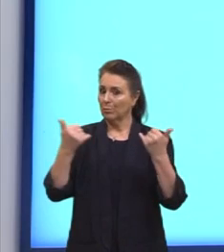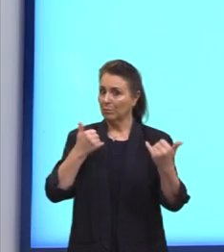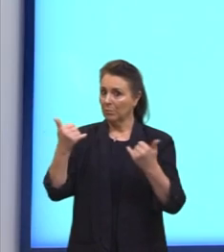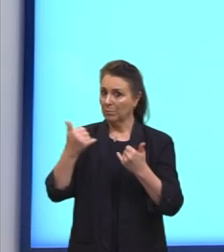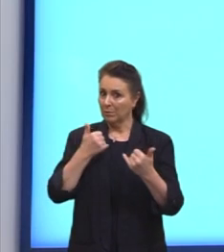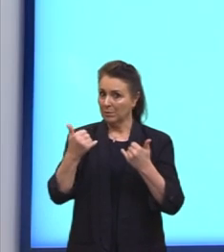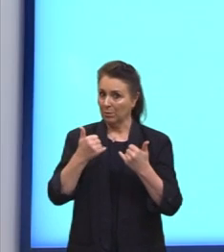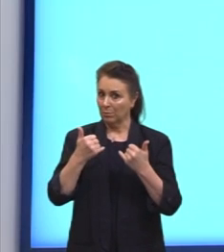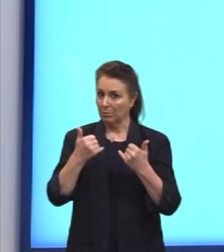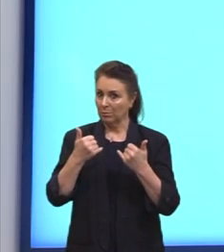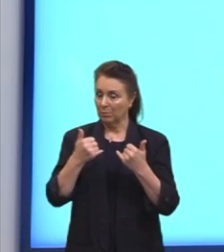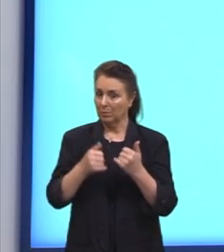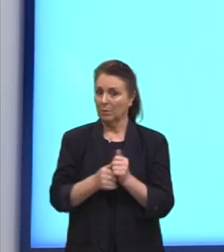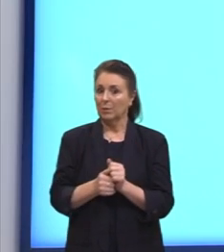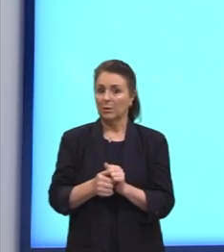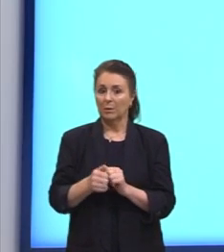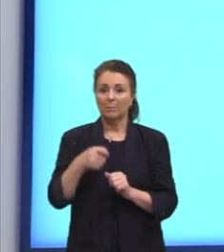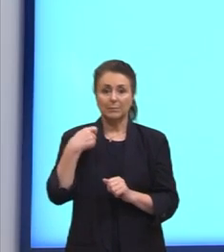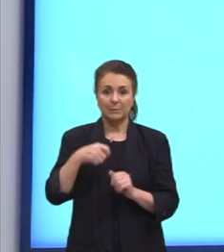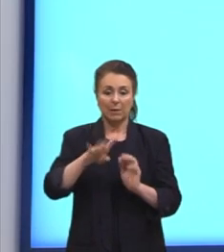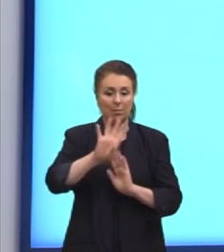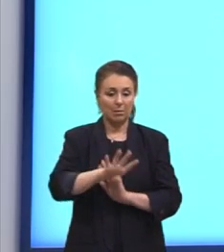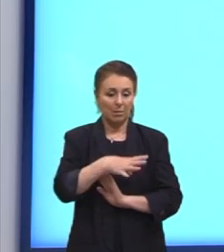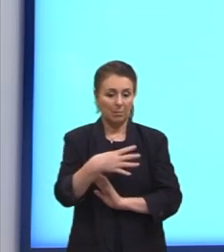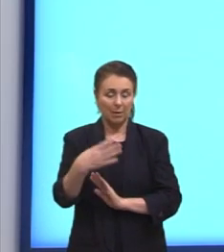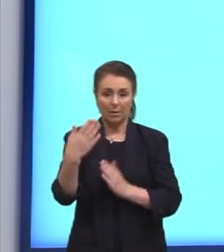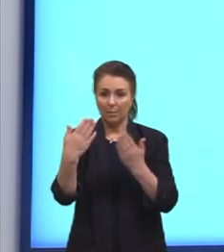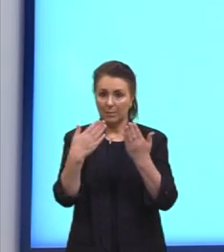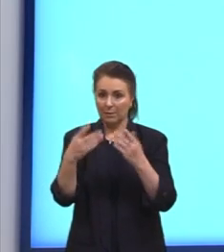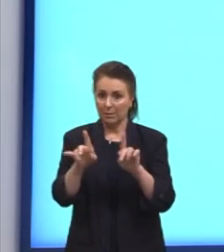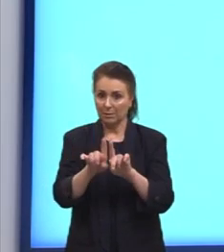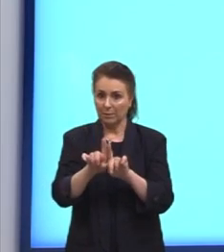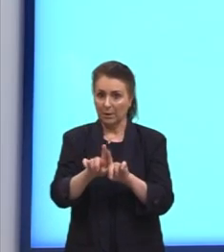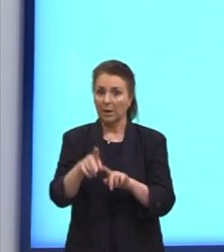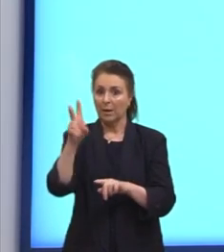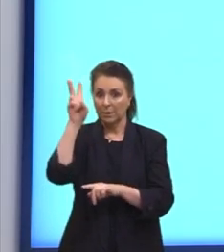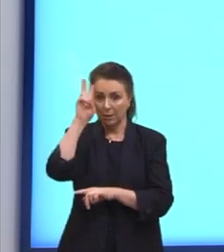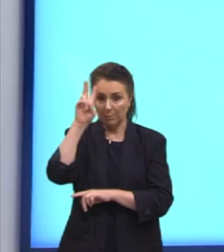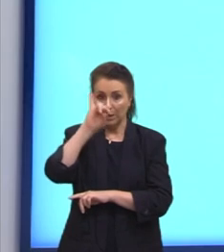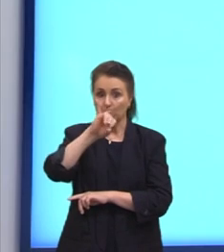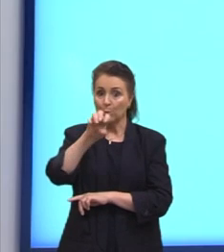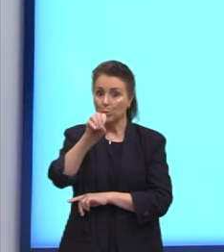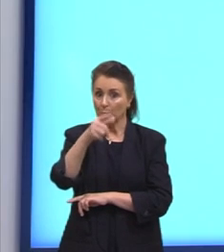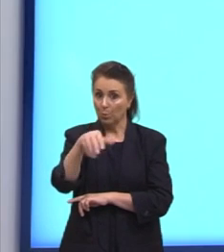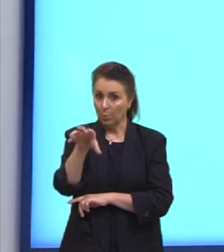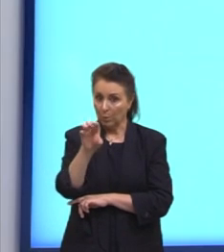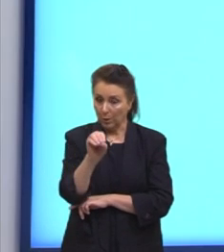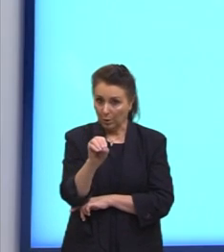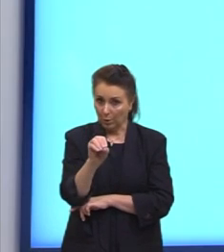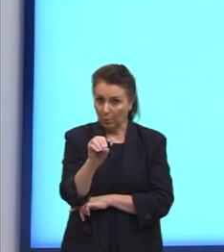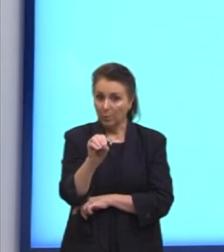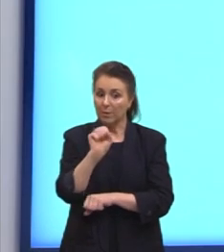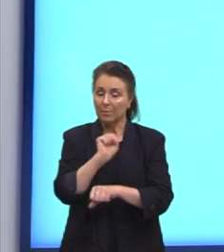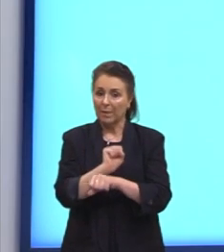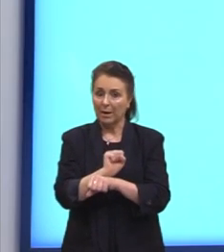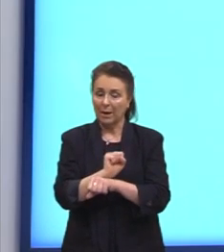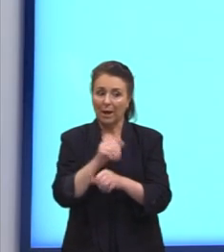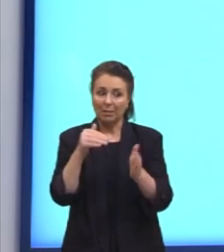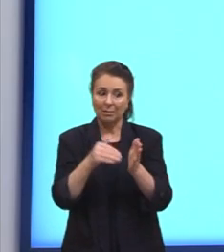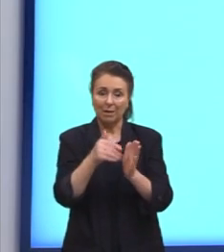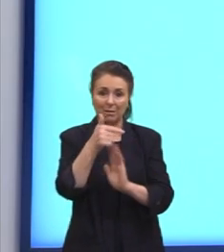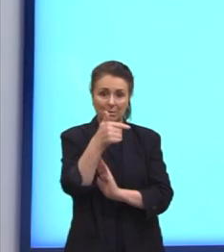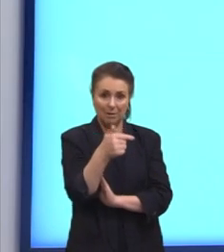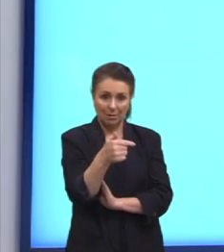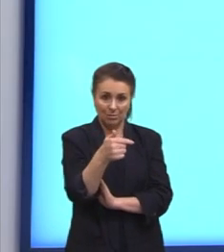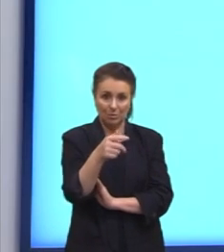né, a tabela que nós precisamos analisar. O que é importante a gente considerar? A restituição,